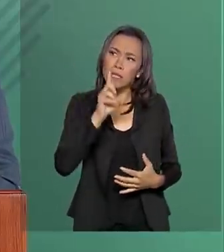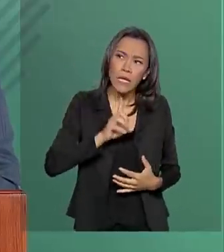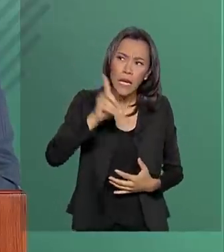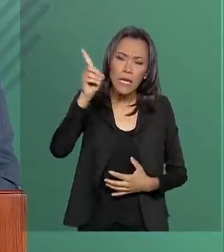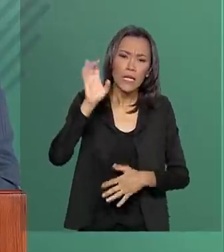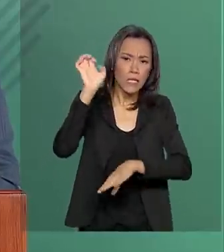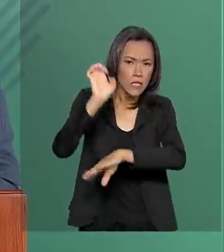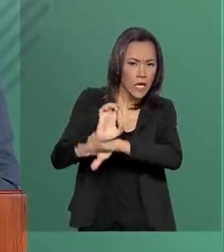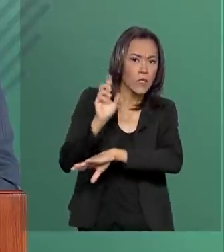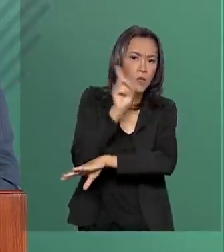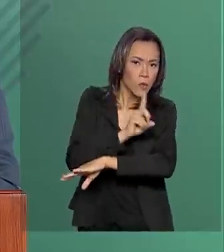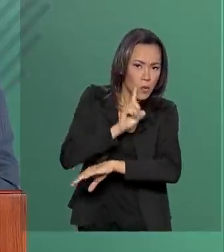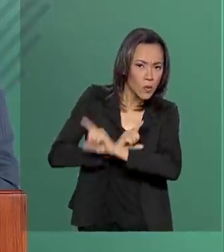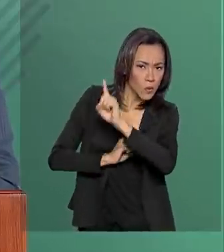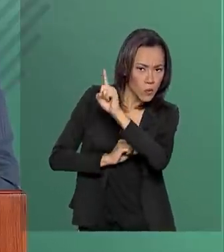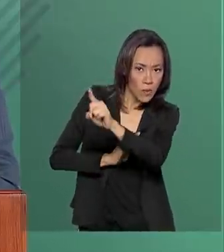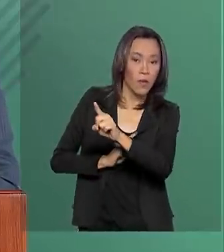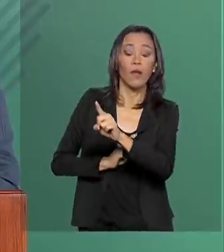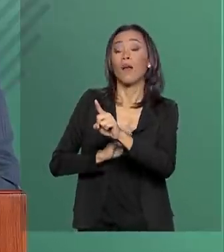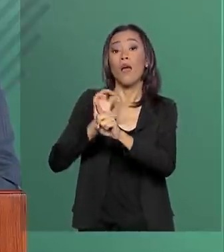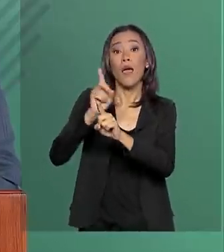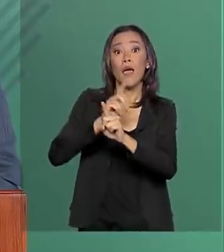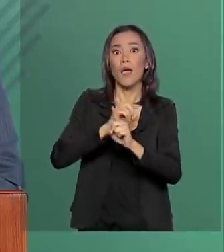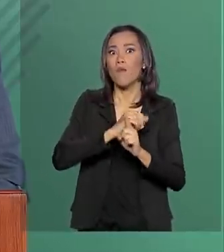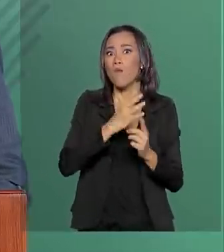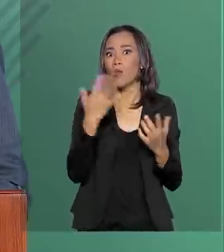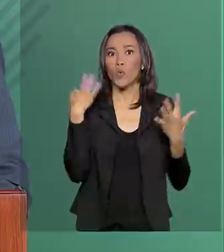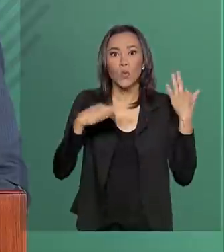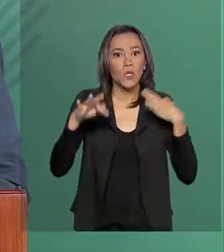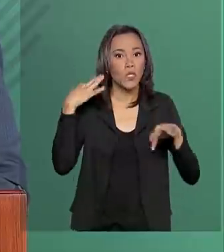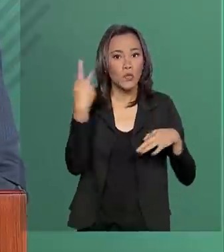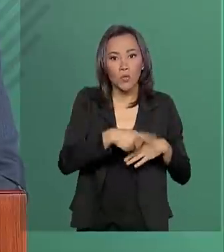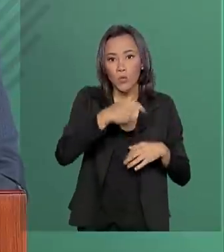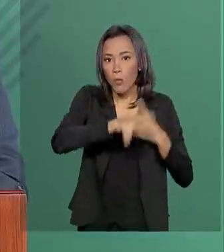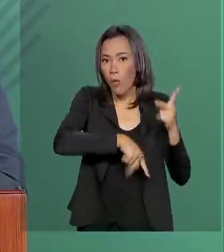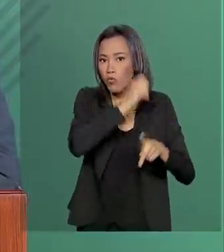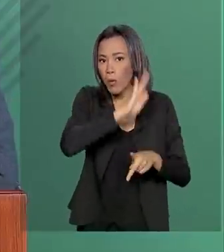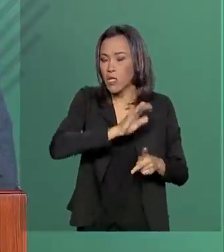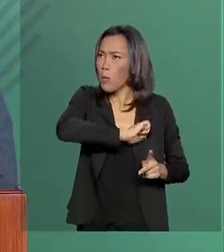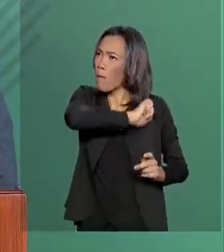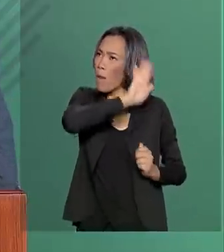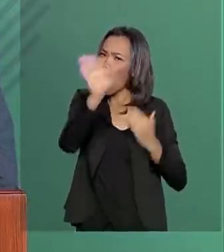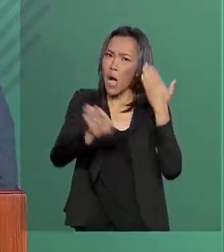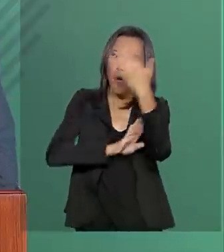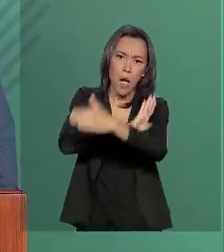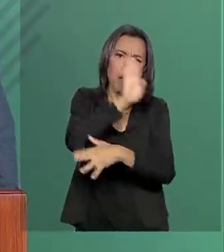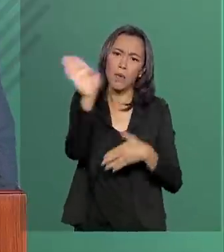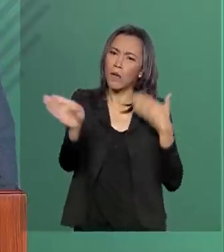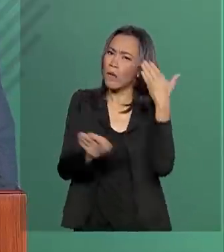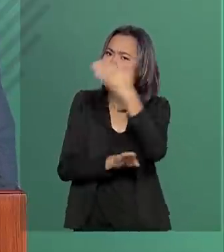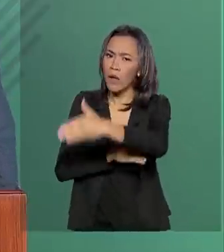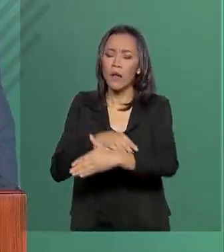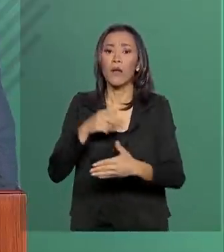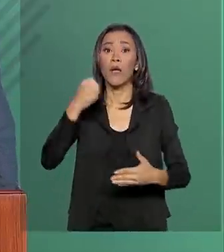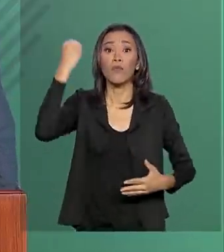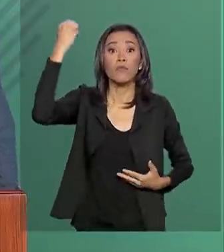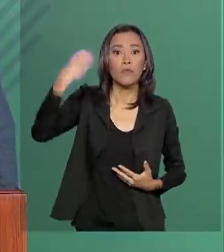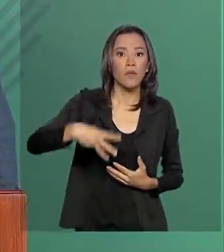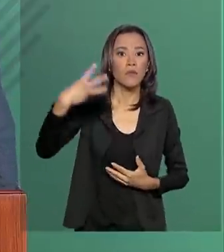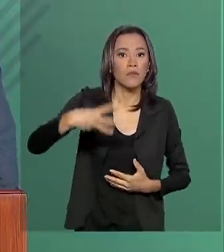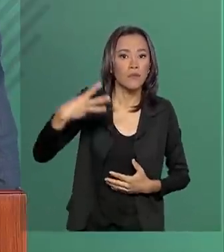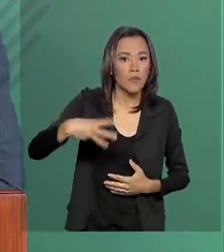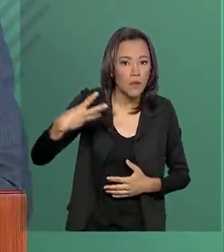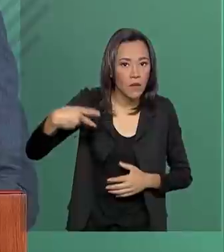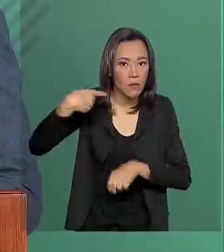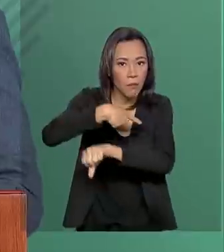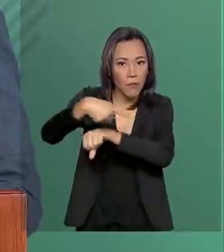como destino turístico para brasileiros, sendo atualmente o terceiro país